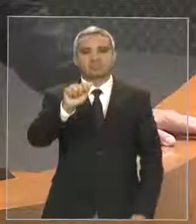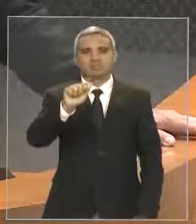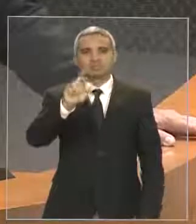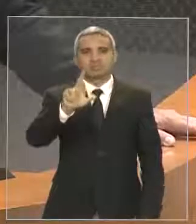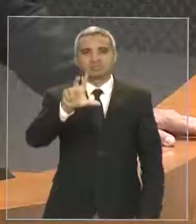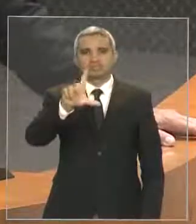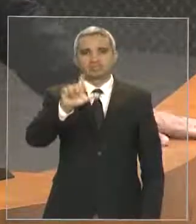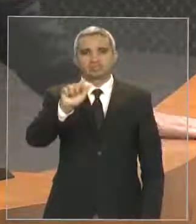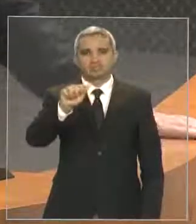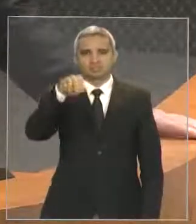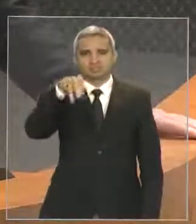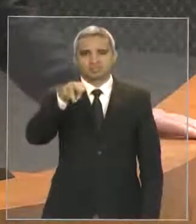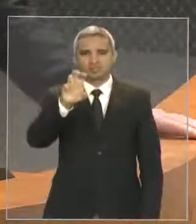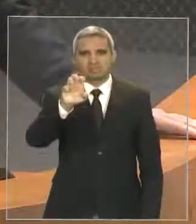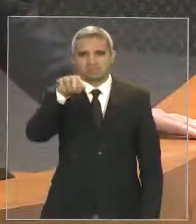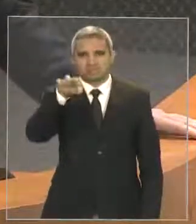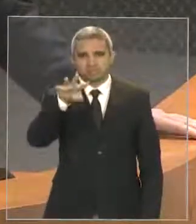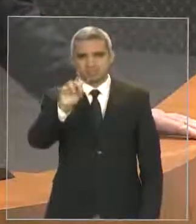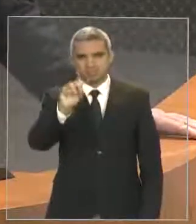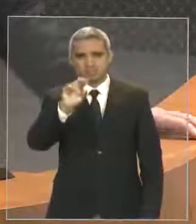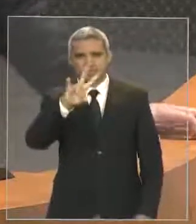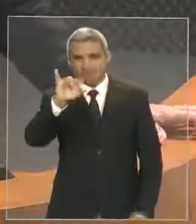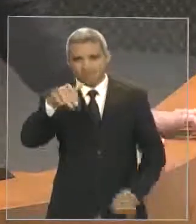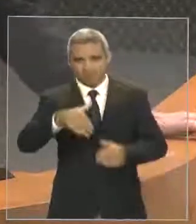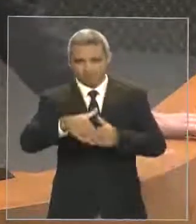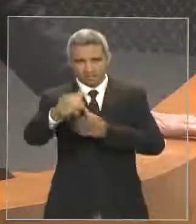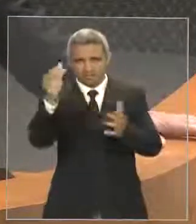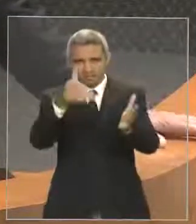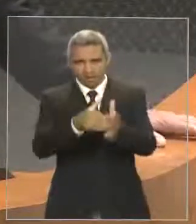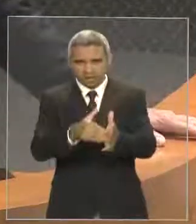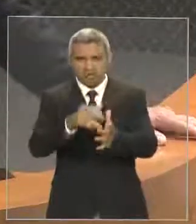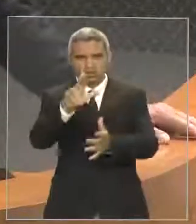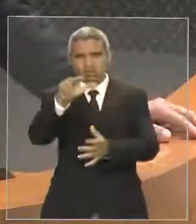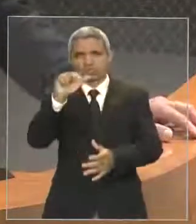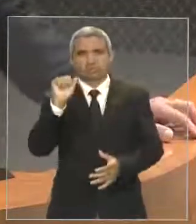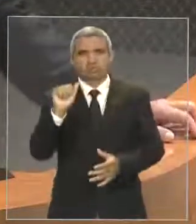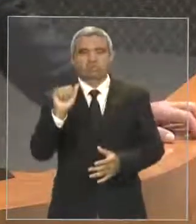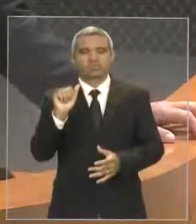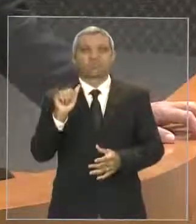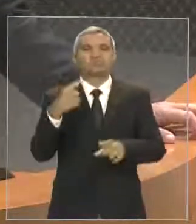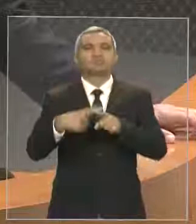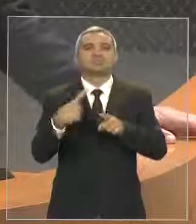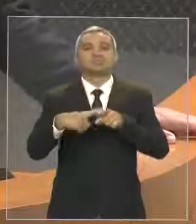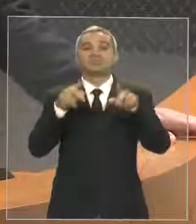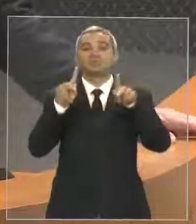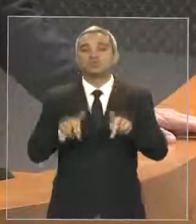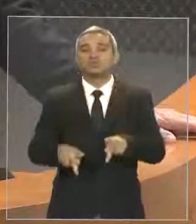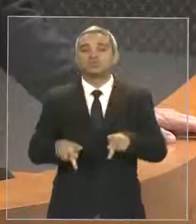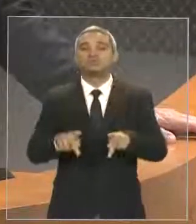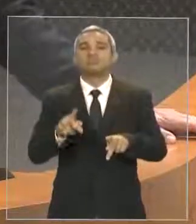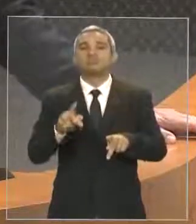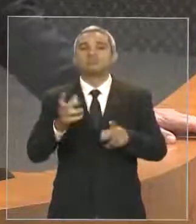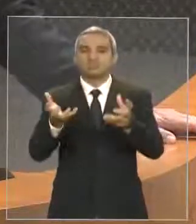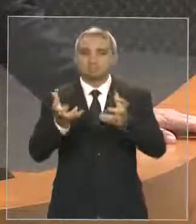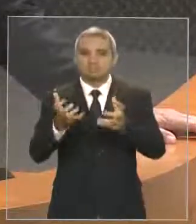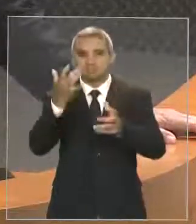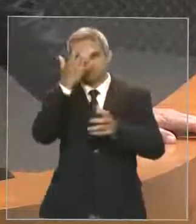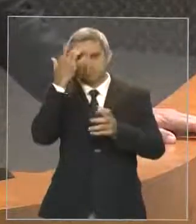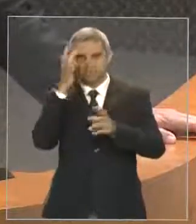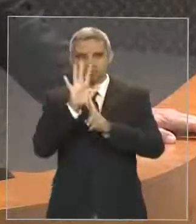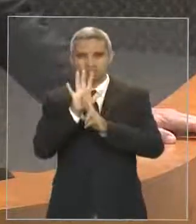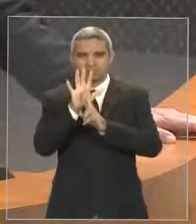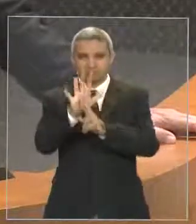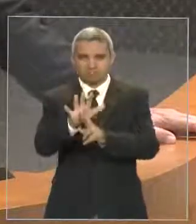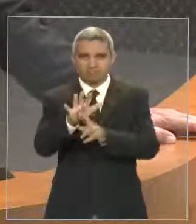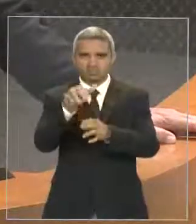soberania do povo, a soberania do povo. Morrerá na verdade a liberdade e a democracia. Morrerá tudo aquilo que o povo